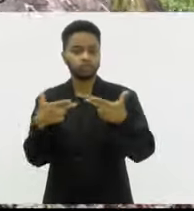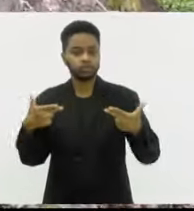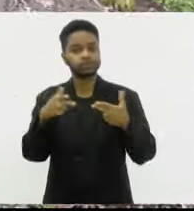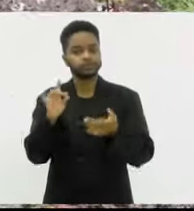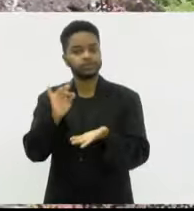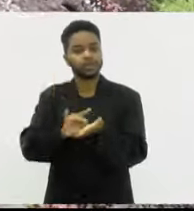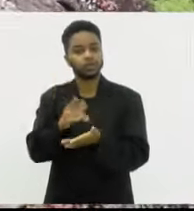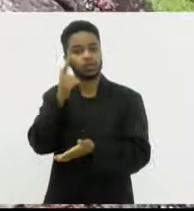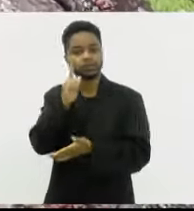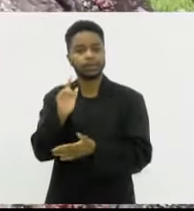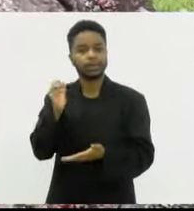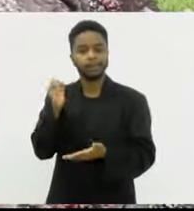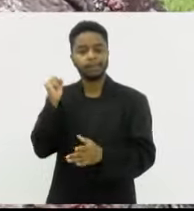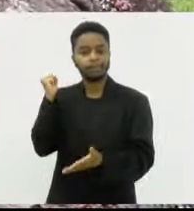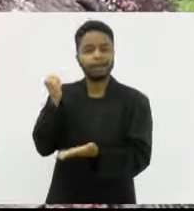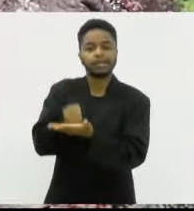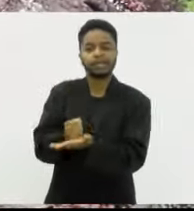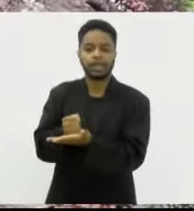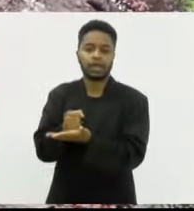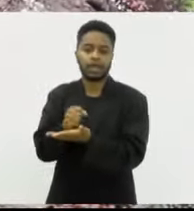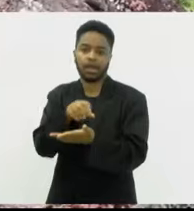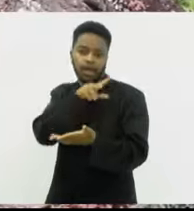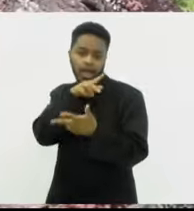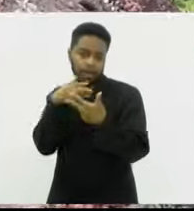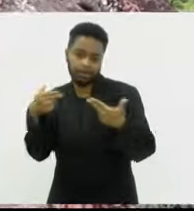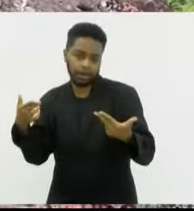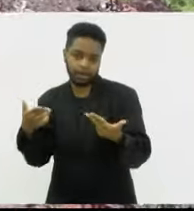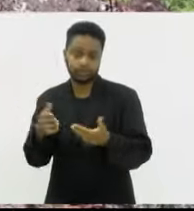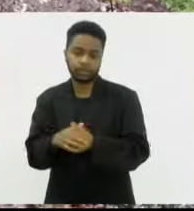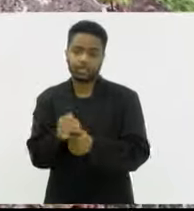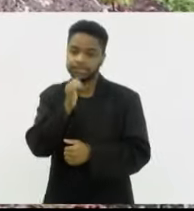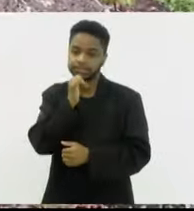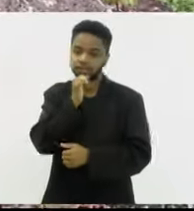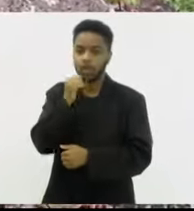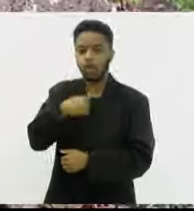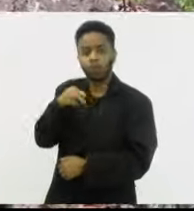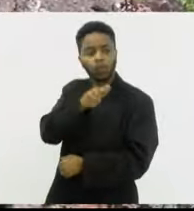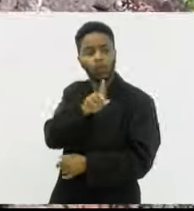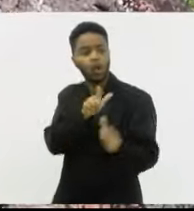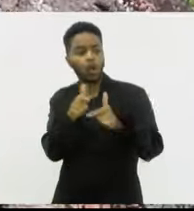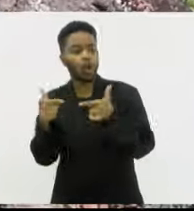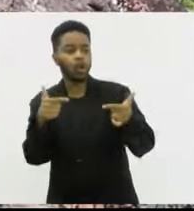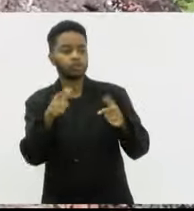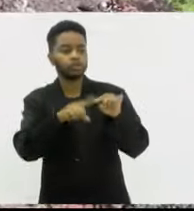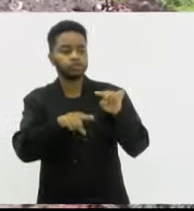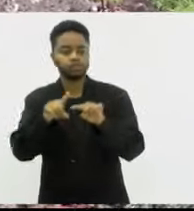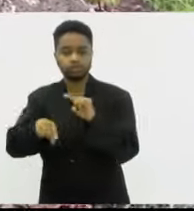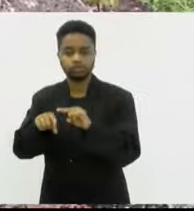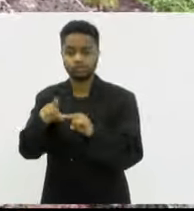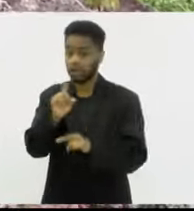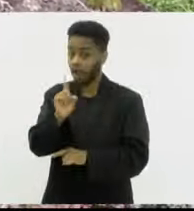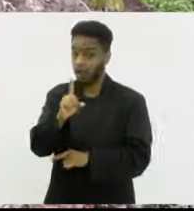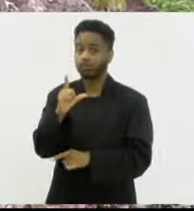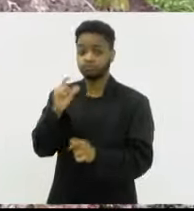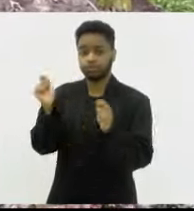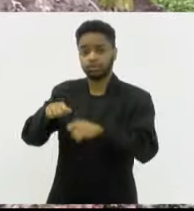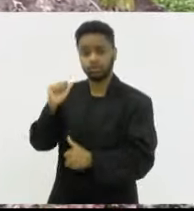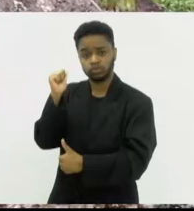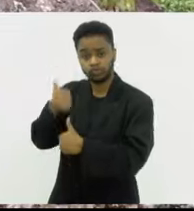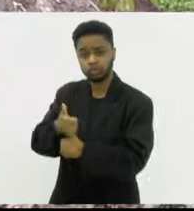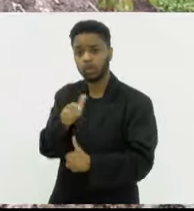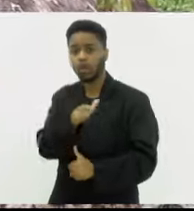combater aquela praga. Ah, eu usava não sei o quê, não, não vou usar mais porque eu não posso usar o agrotóxico. Não, você vai usar outras coisas que vai